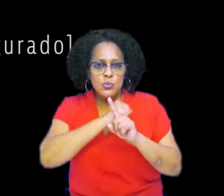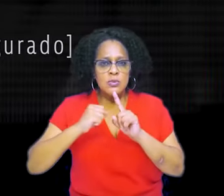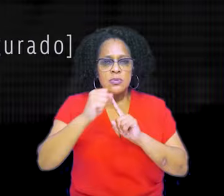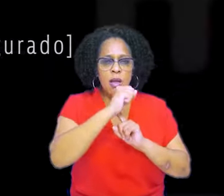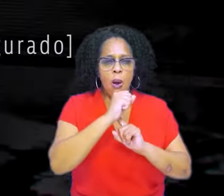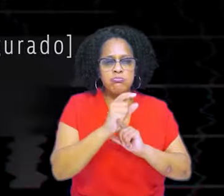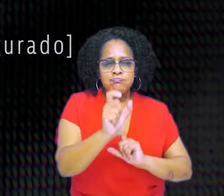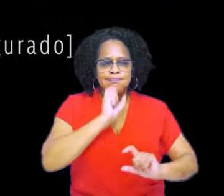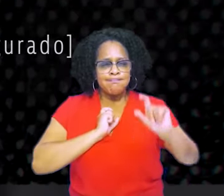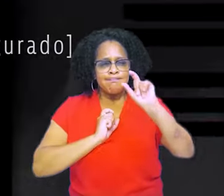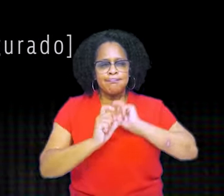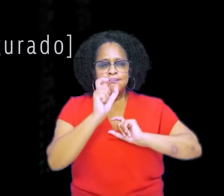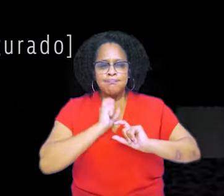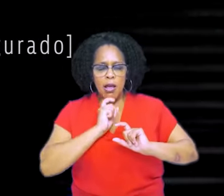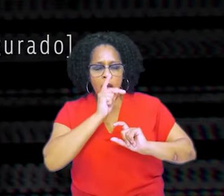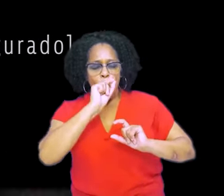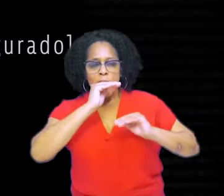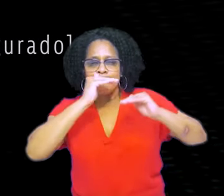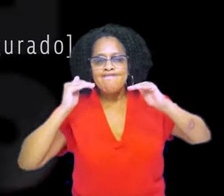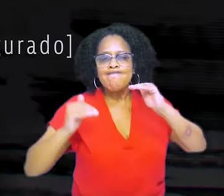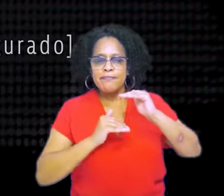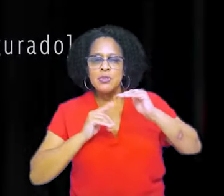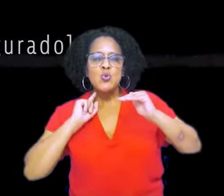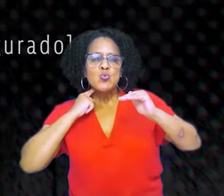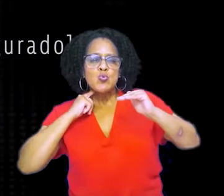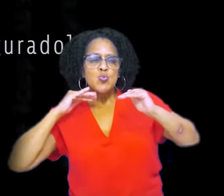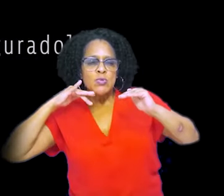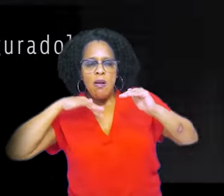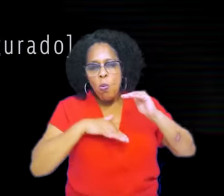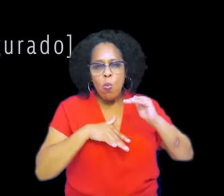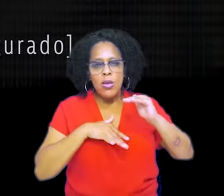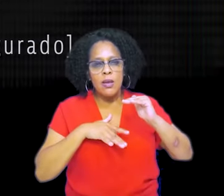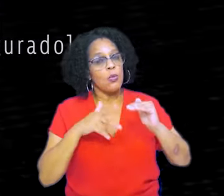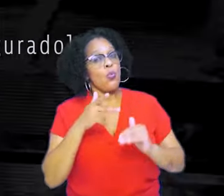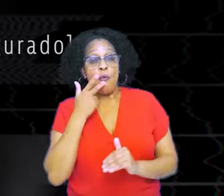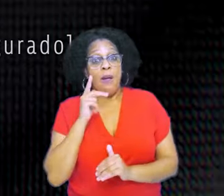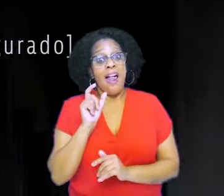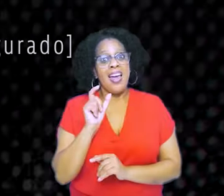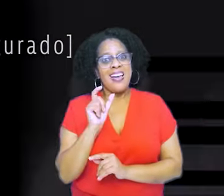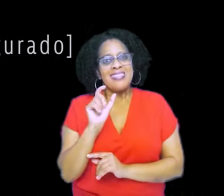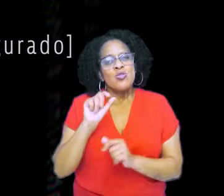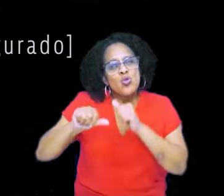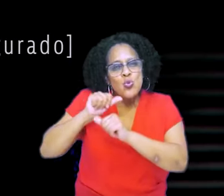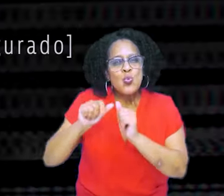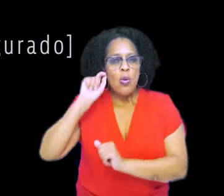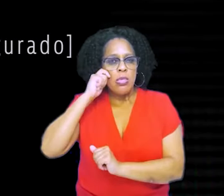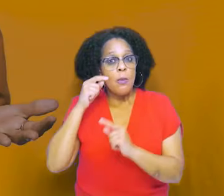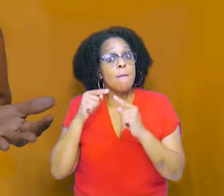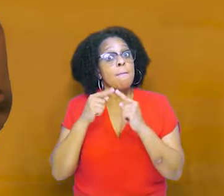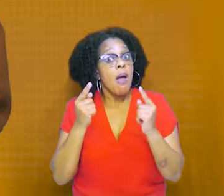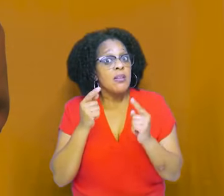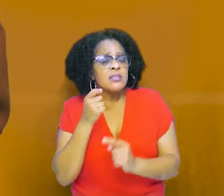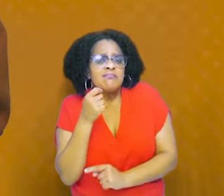negro. Utilizado de maneira ofensiva, como se fosse manchar uma reputação considerada limpa.